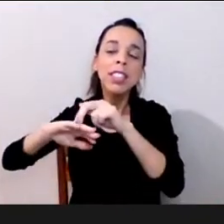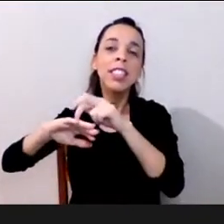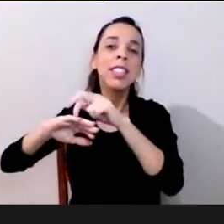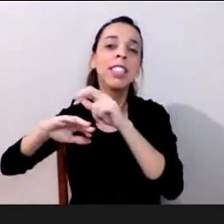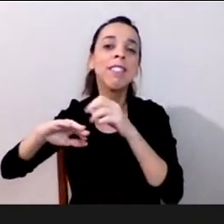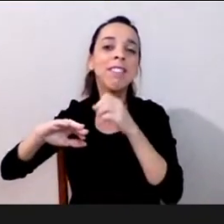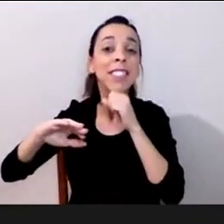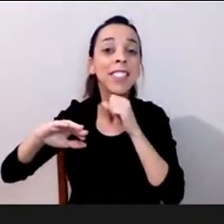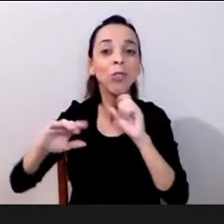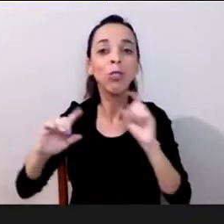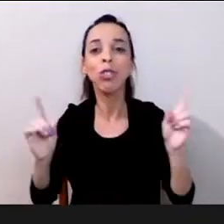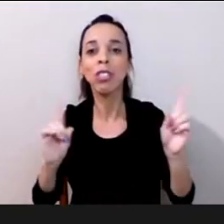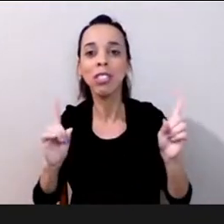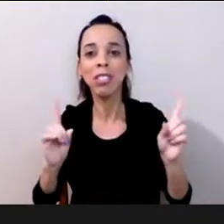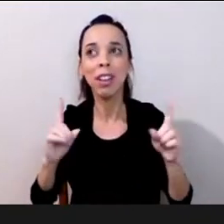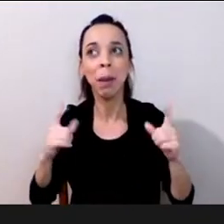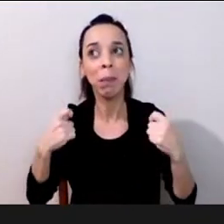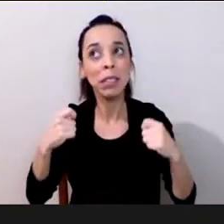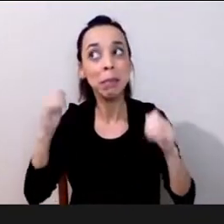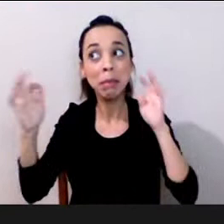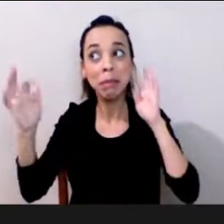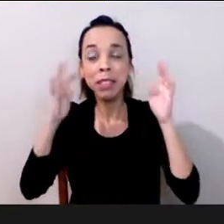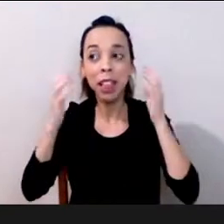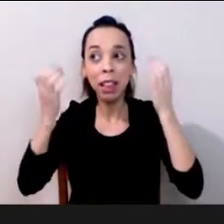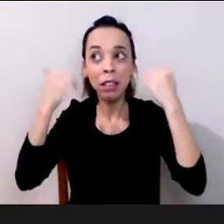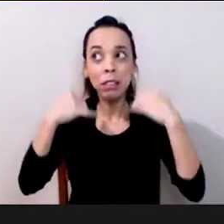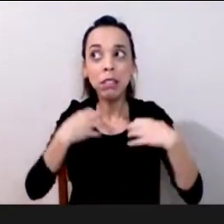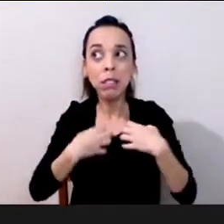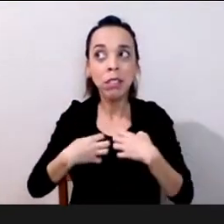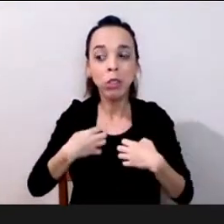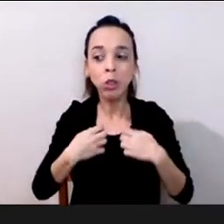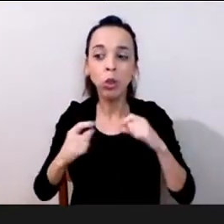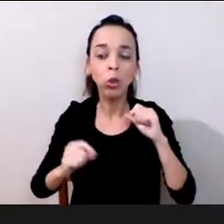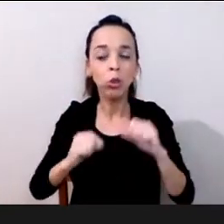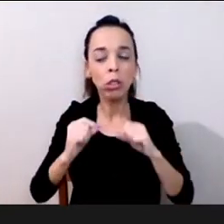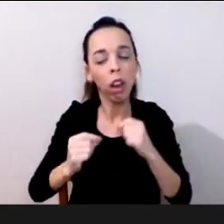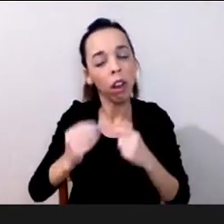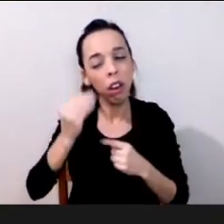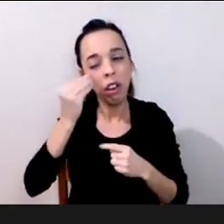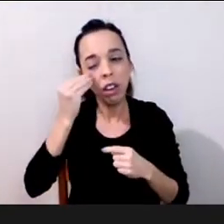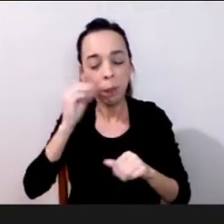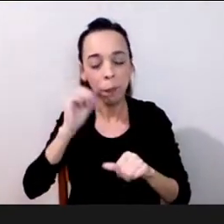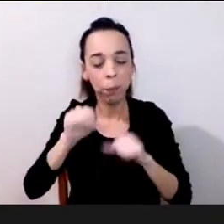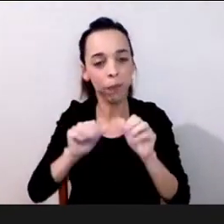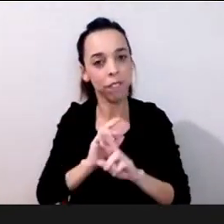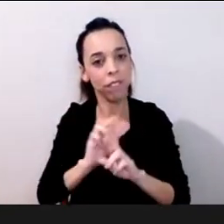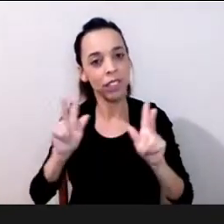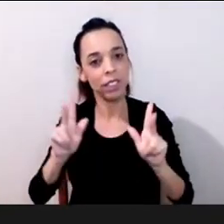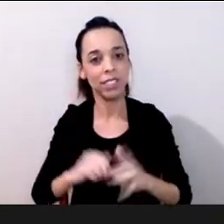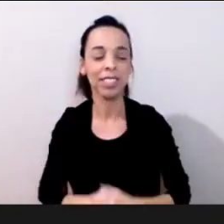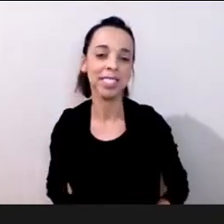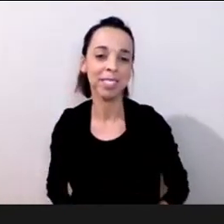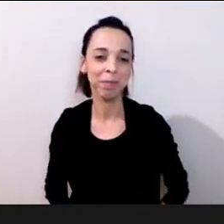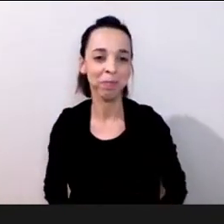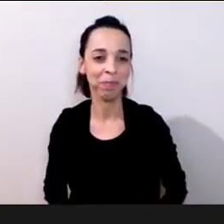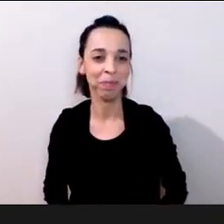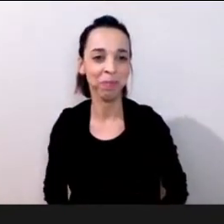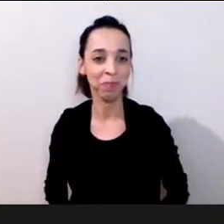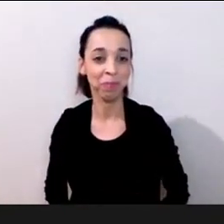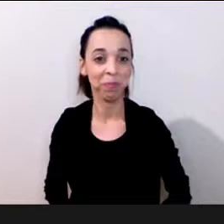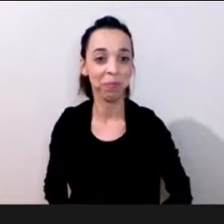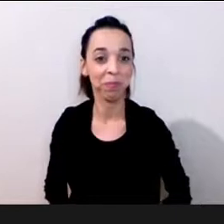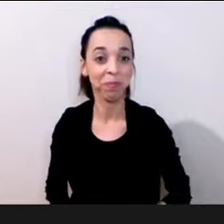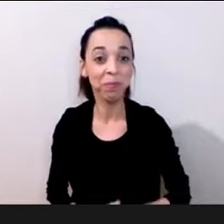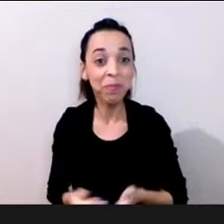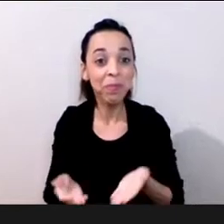com os nossos medos de arriscar e fazer diferente a vontade professor estou